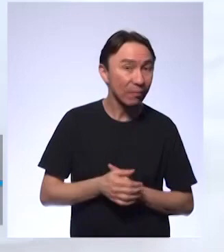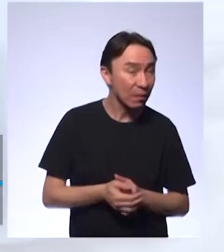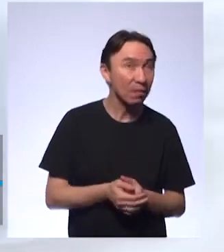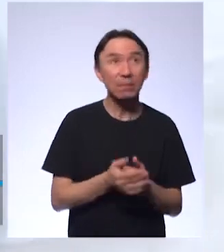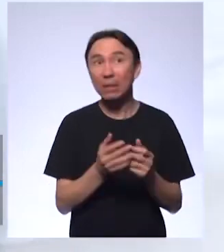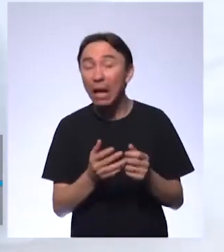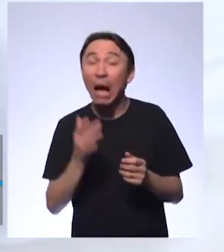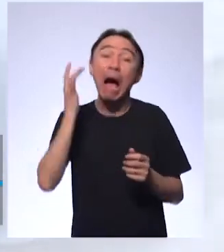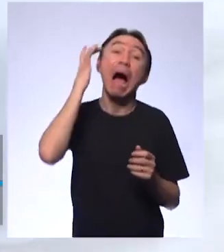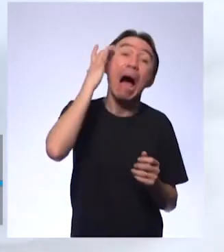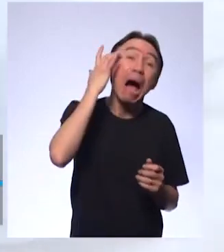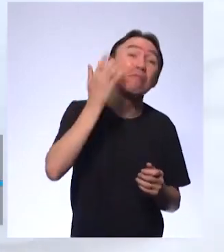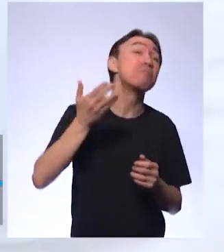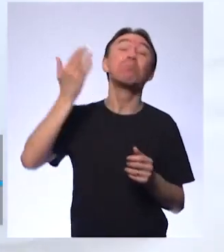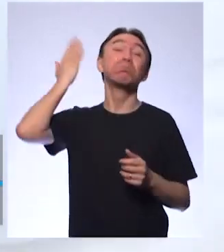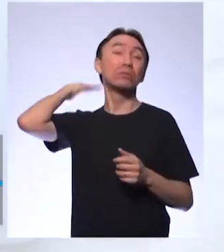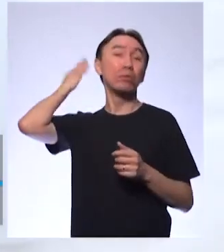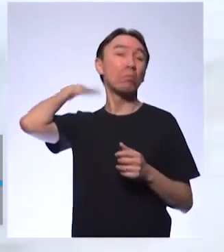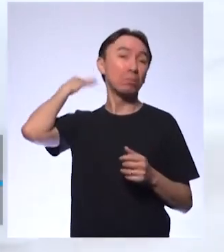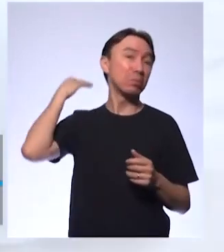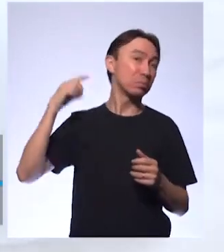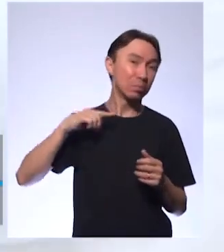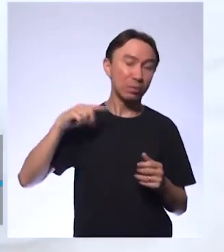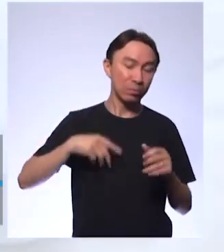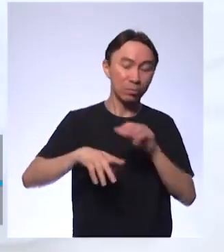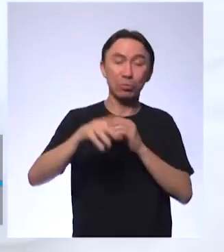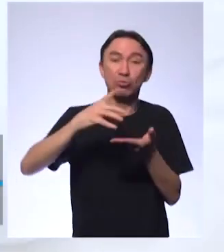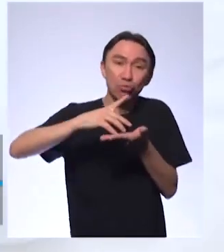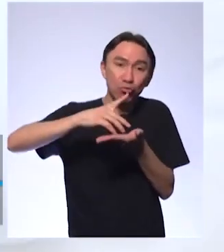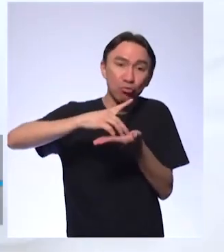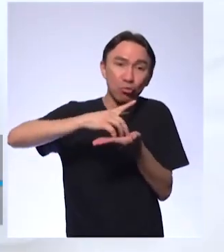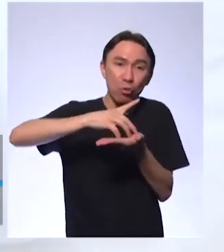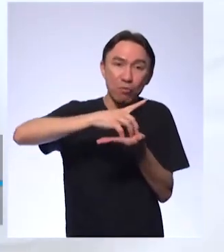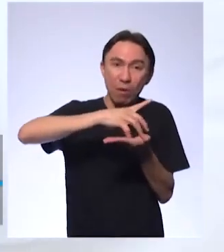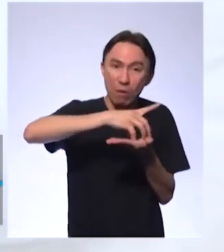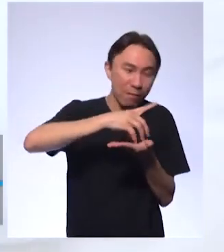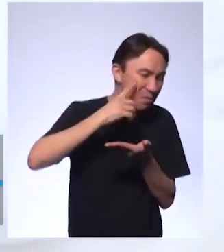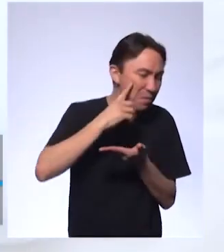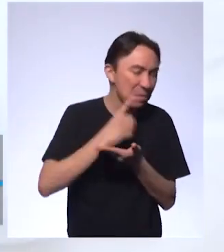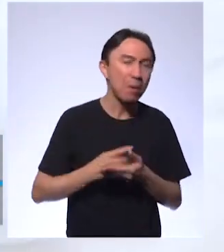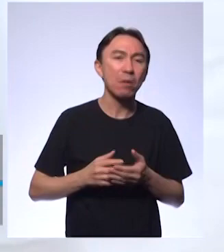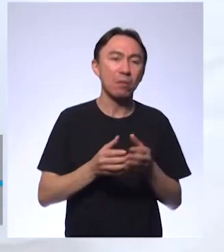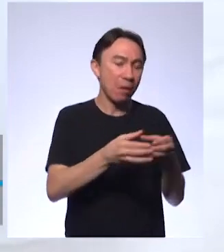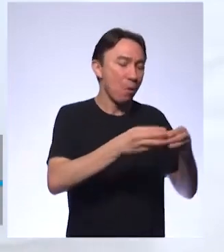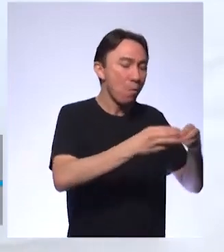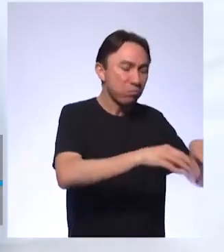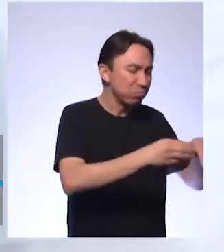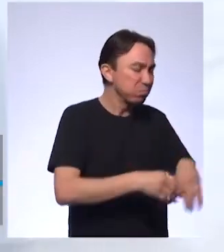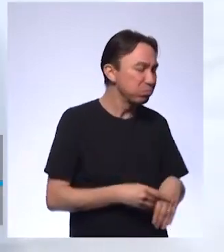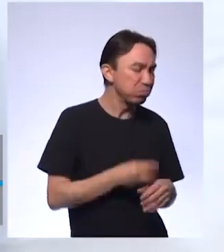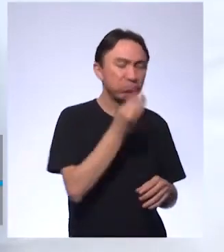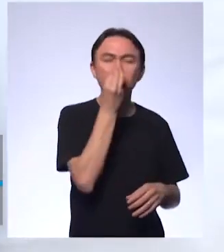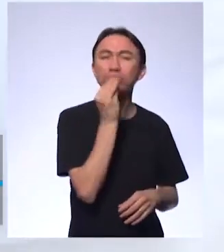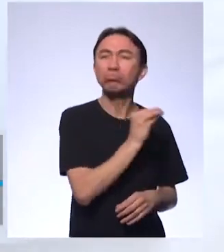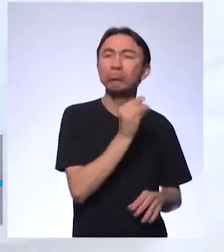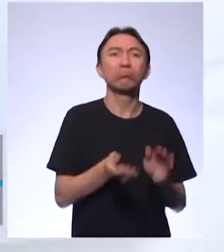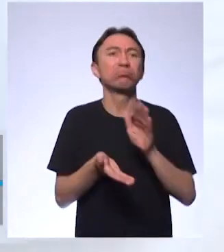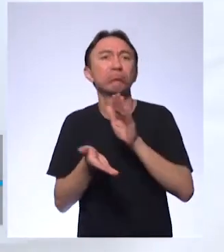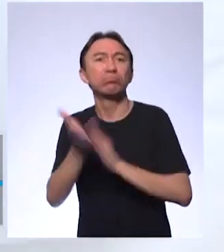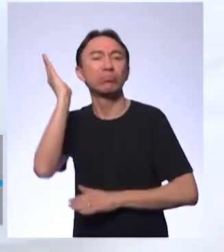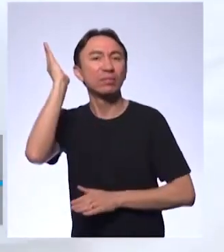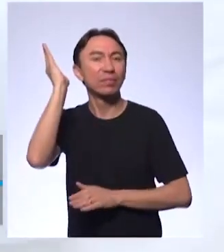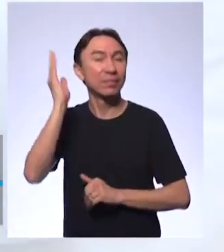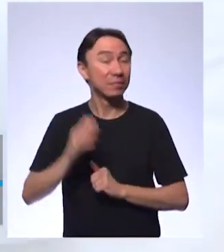não, eles botavam o ovo lá e embora. E aí, para o mamífero ir lá e predar era rapidinho. Pois bem,